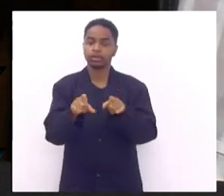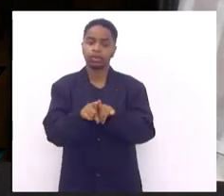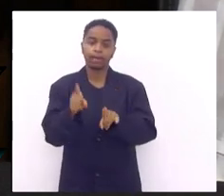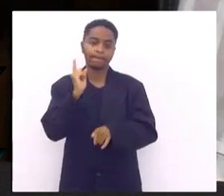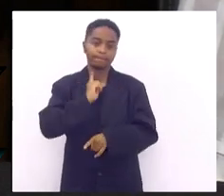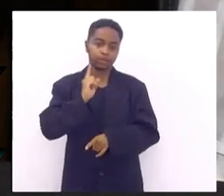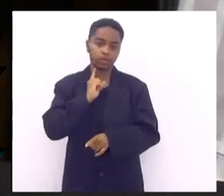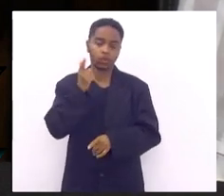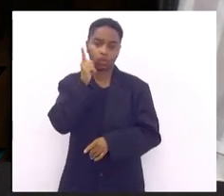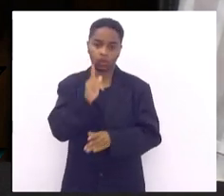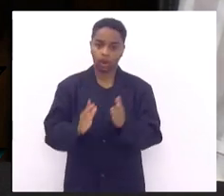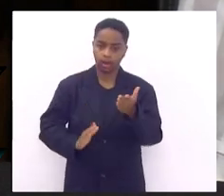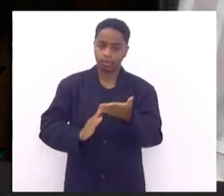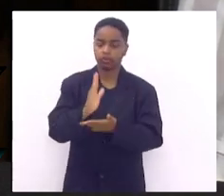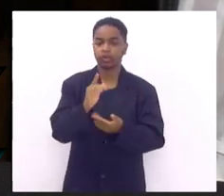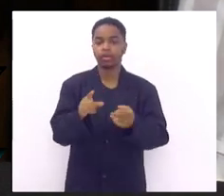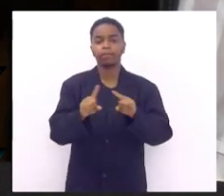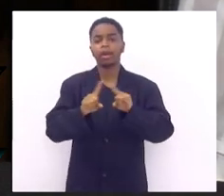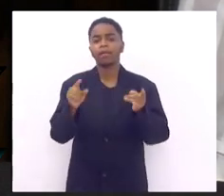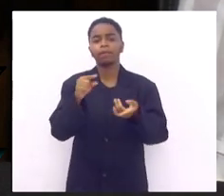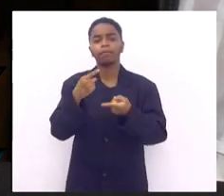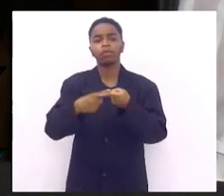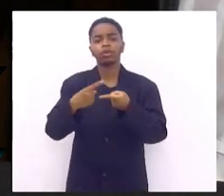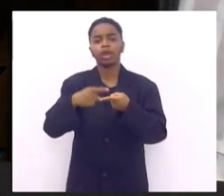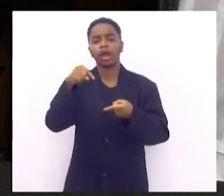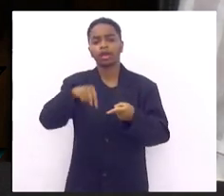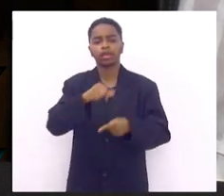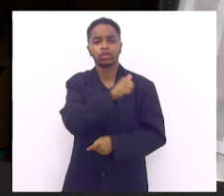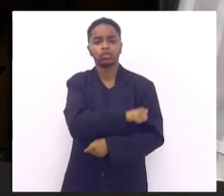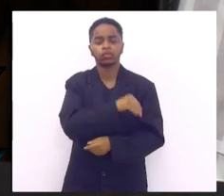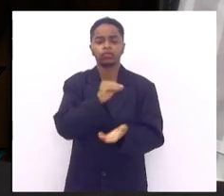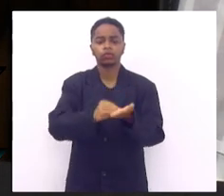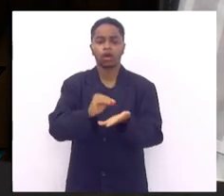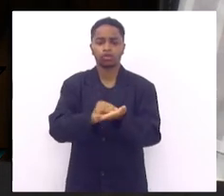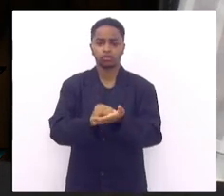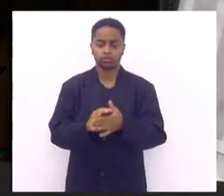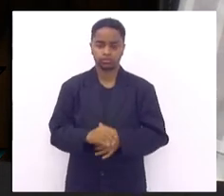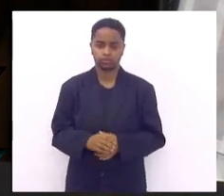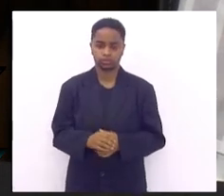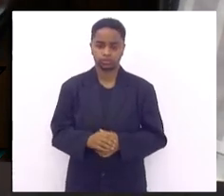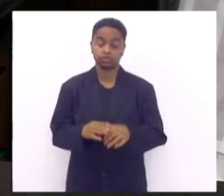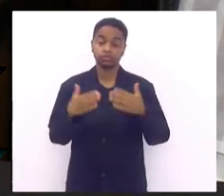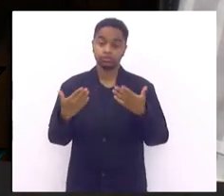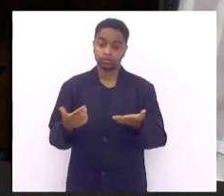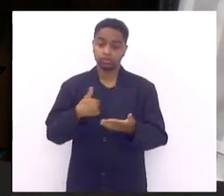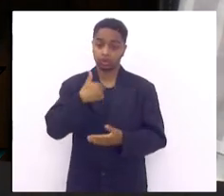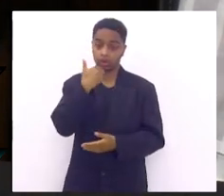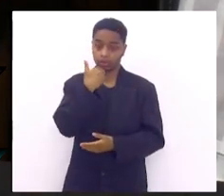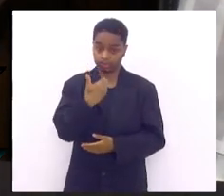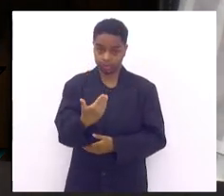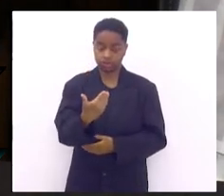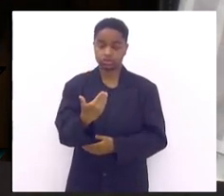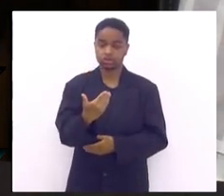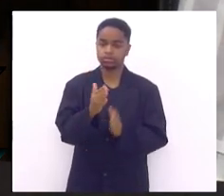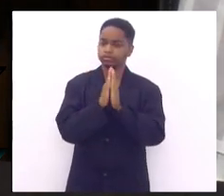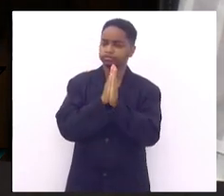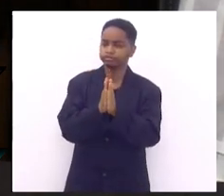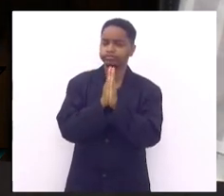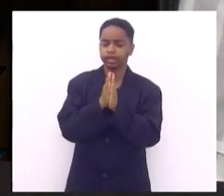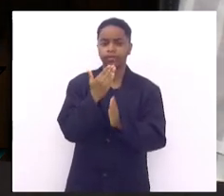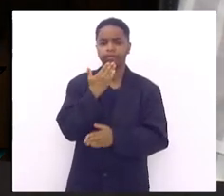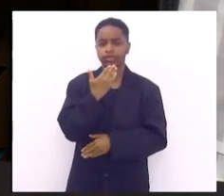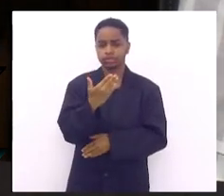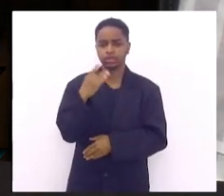foi aprovado né e por que que o Rio de Janeiro não tem esse benefício então eu pedi implorei ao